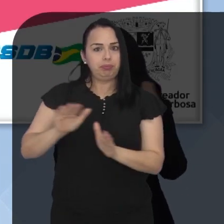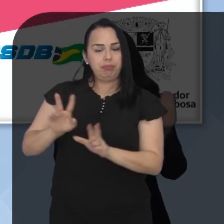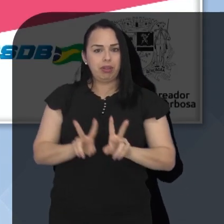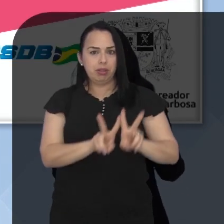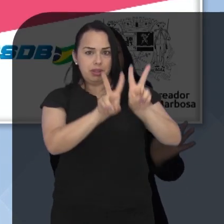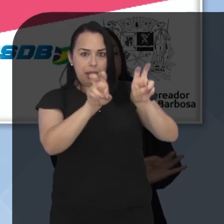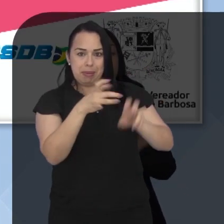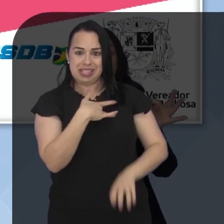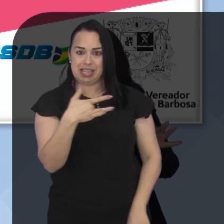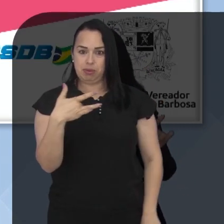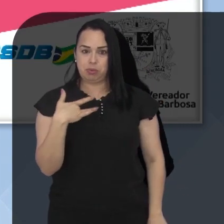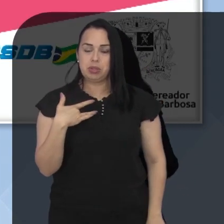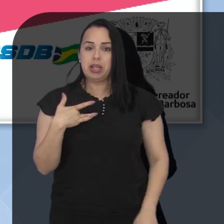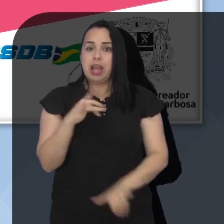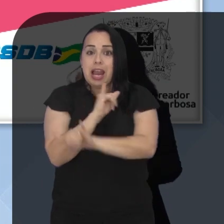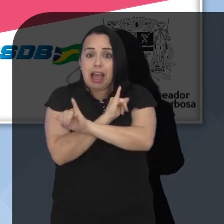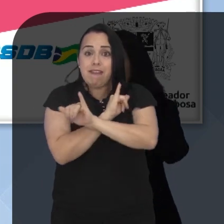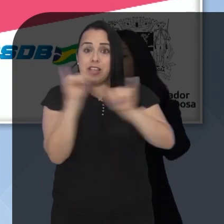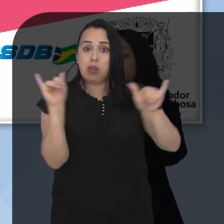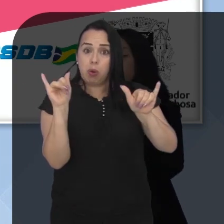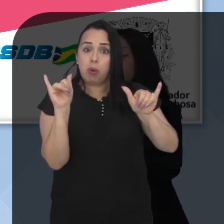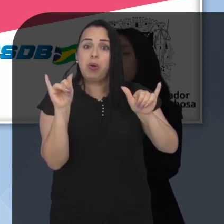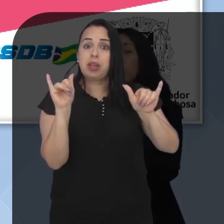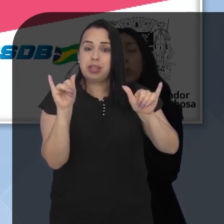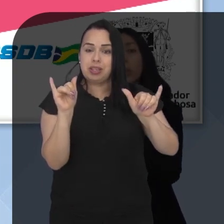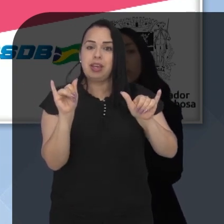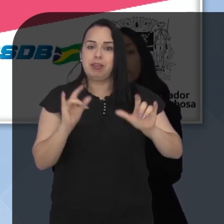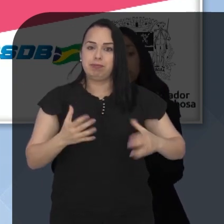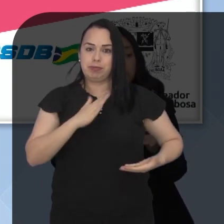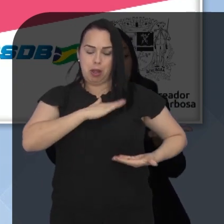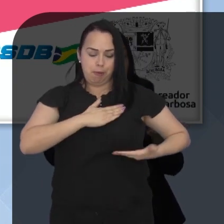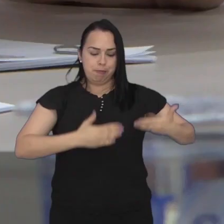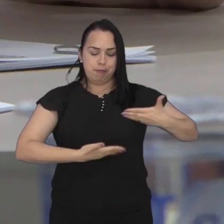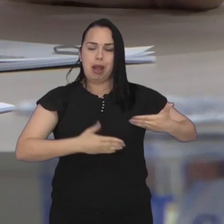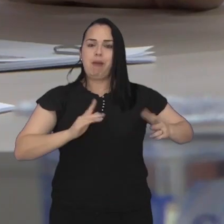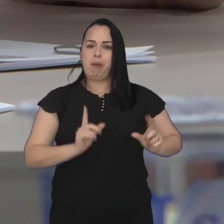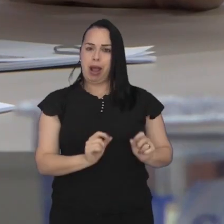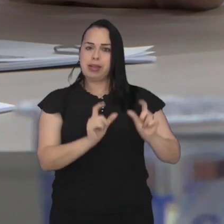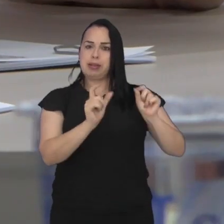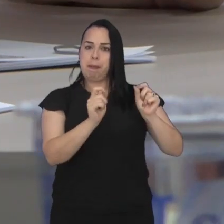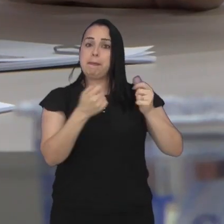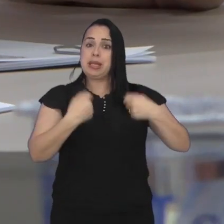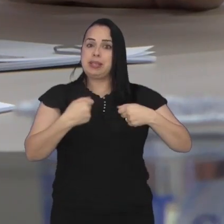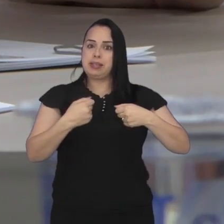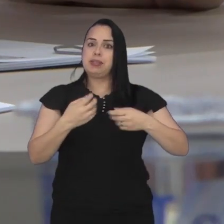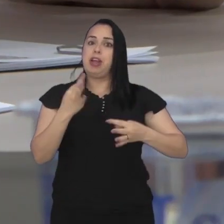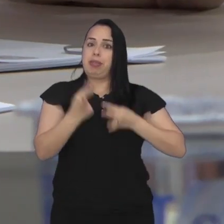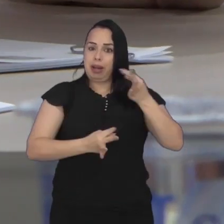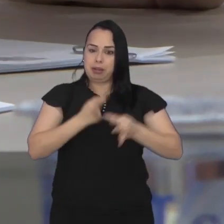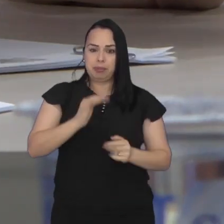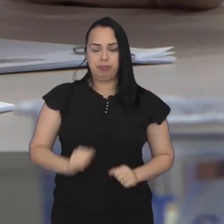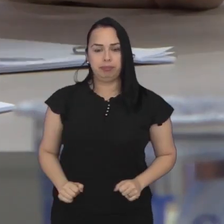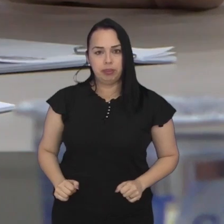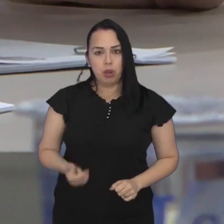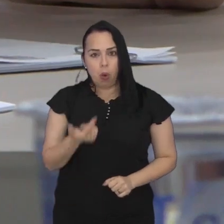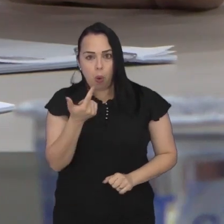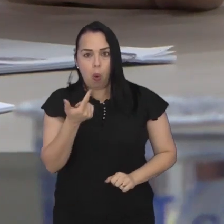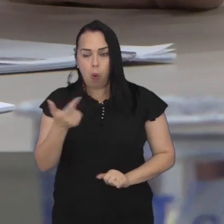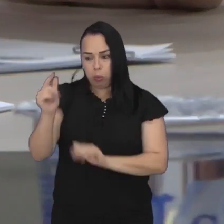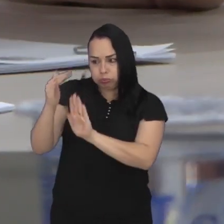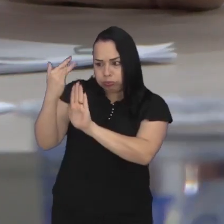saúde, o vereador alertou sobre a importância da prevenção do câncer de mama. Ainda durante a sessão, os vereadores